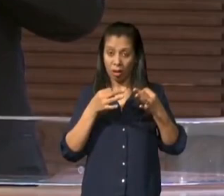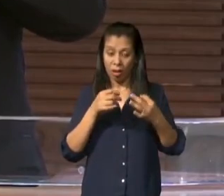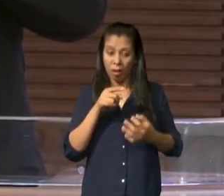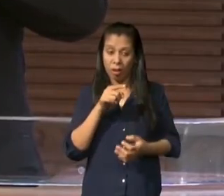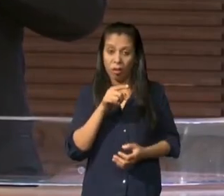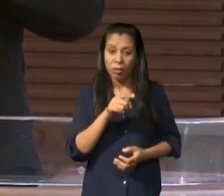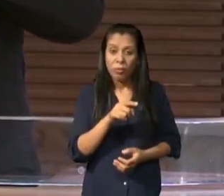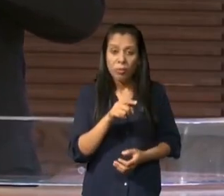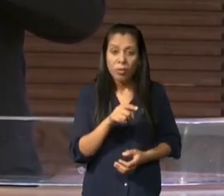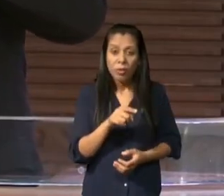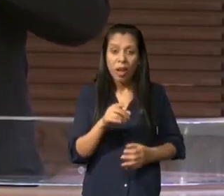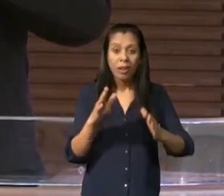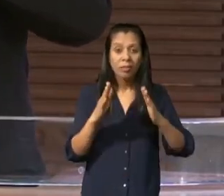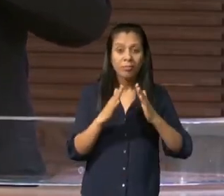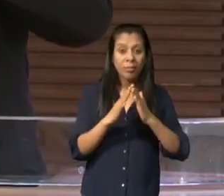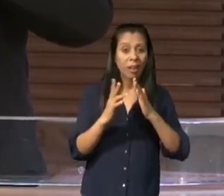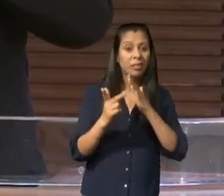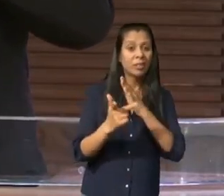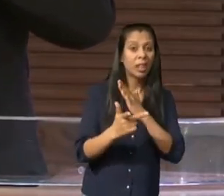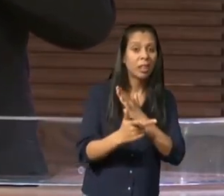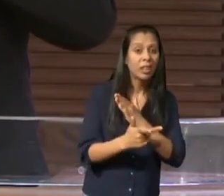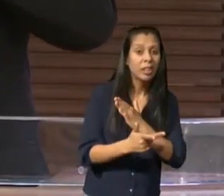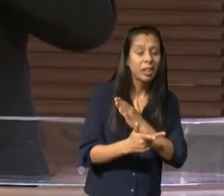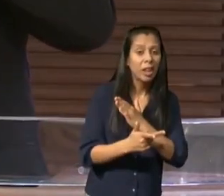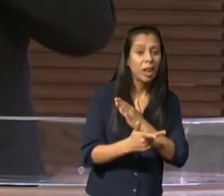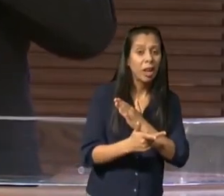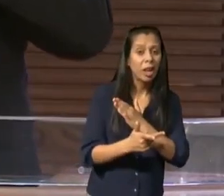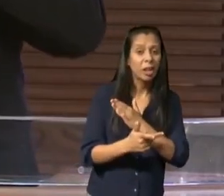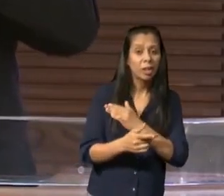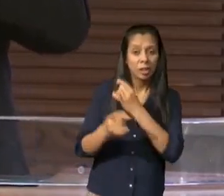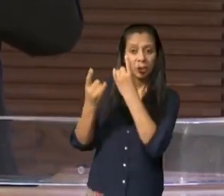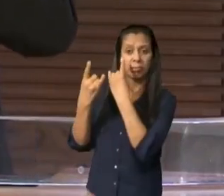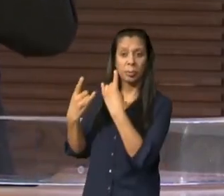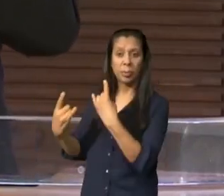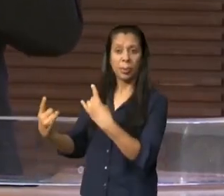seu coração continua onde estava antes de você conhecer a Jesus